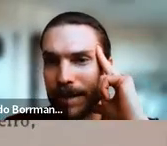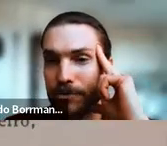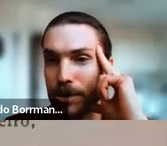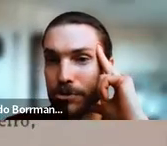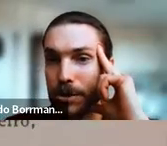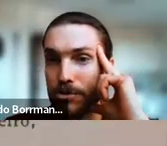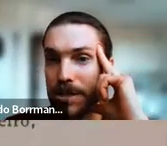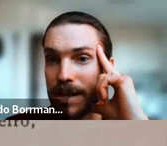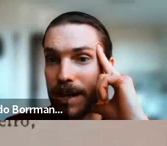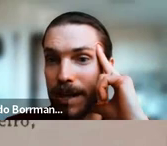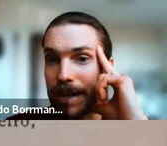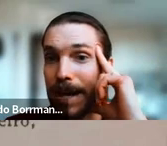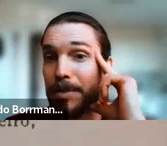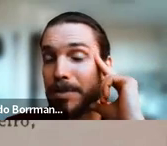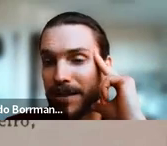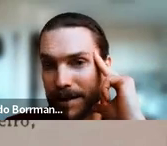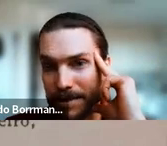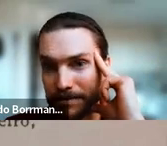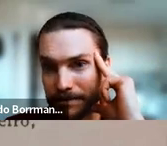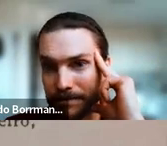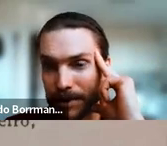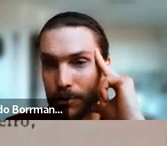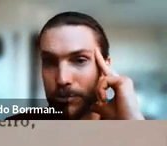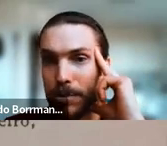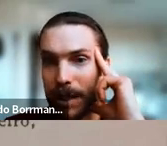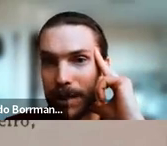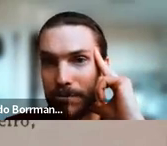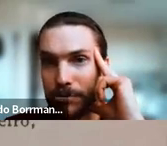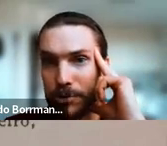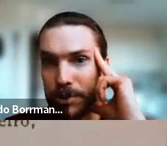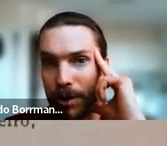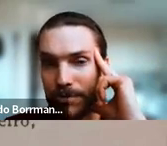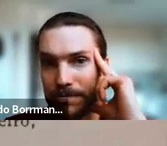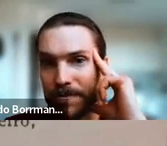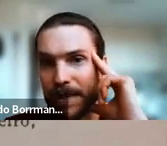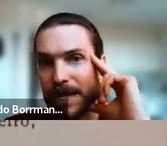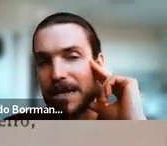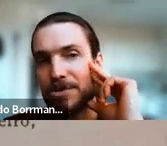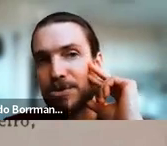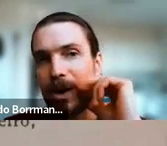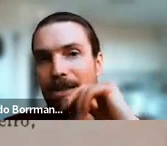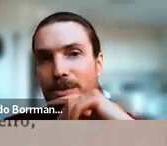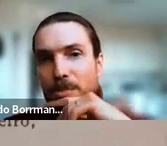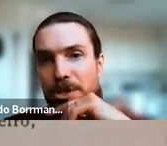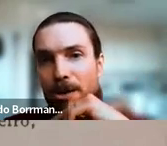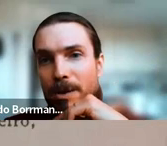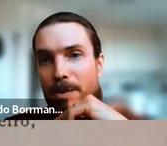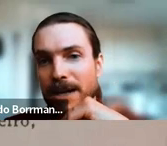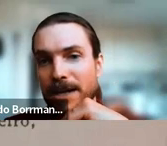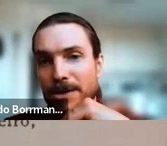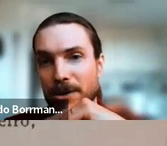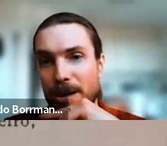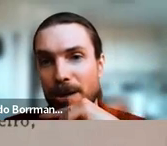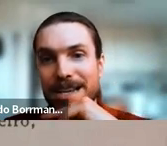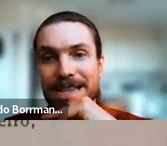é a foto que eu usei na capa da minha tese, quando publiquei em livro, 2009. Isso é um cartão postal da